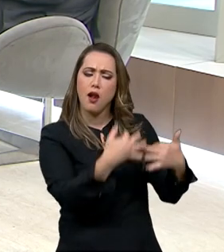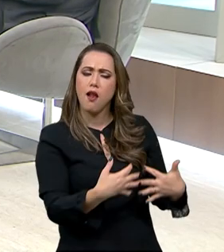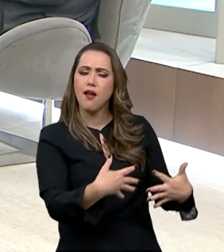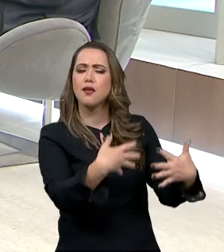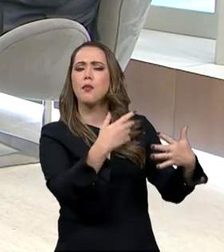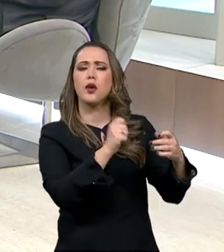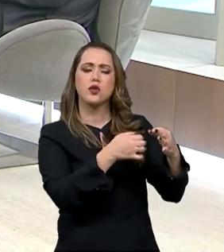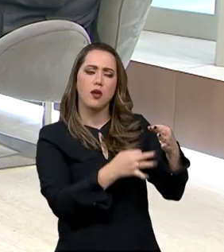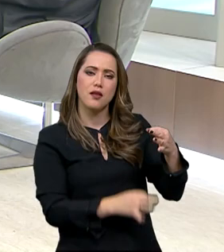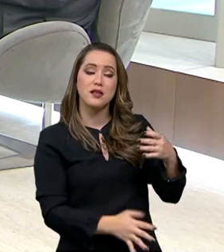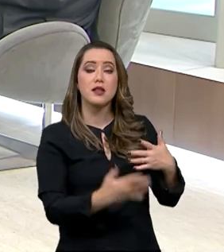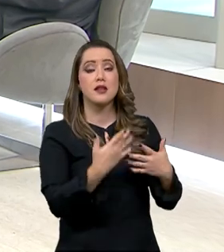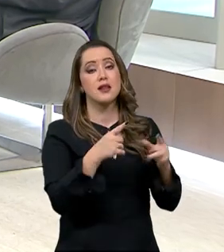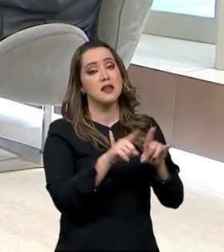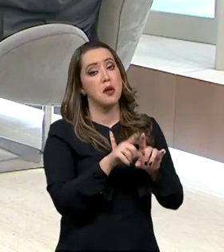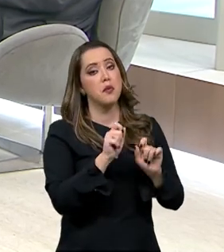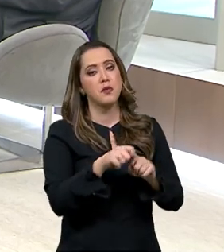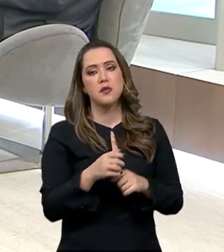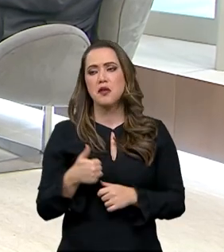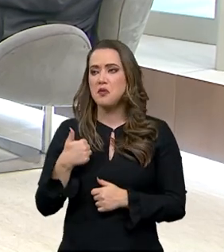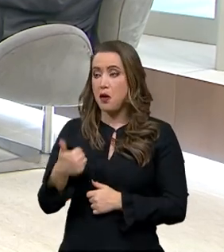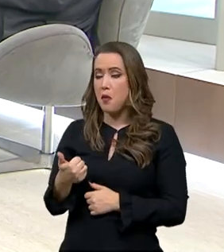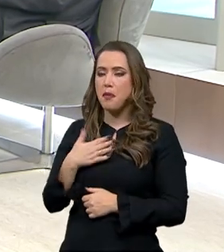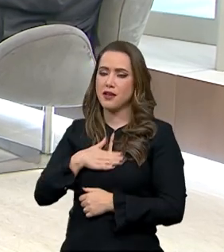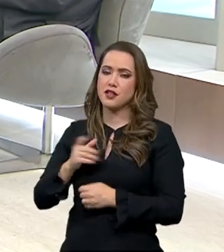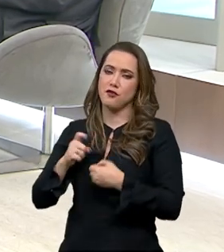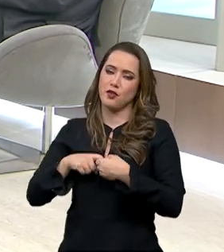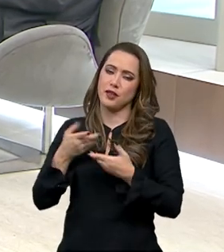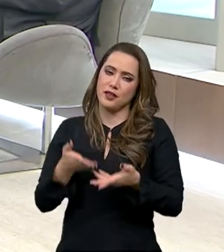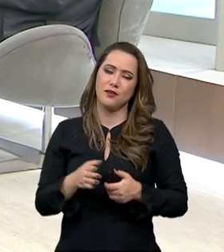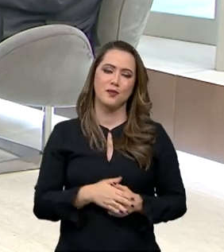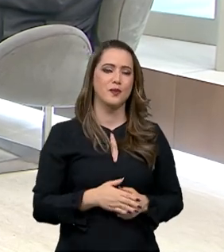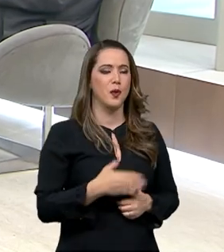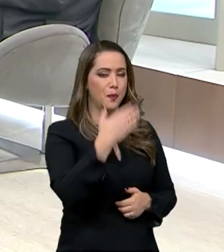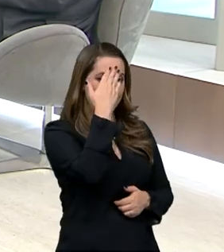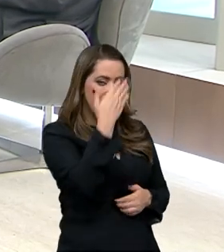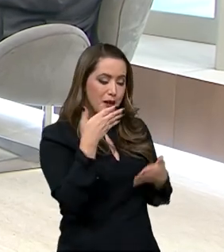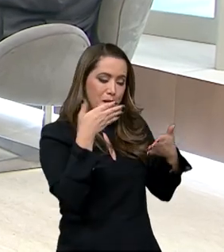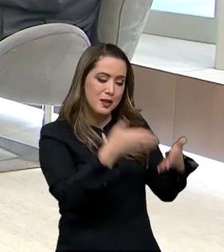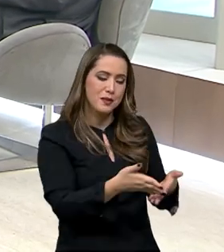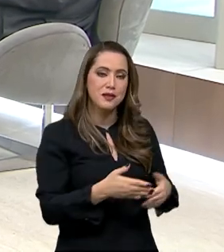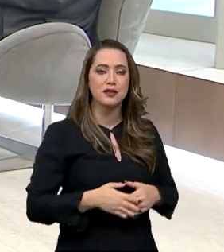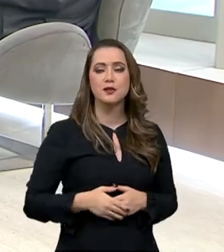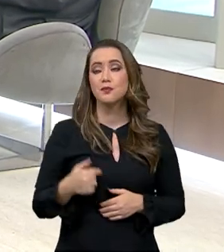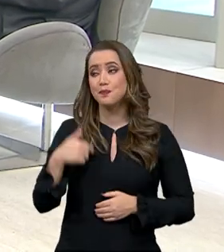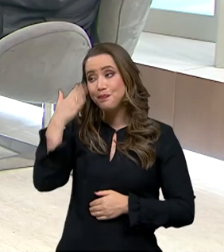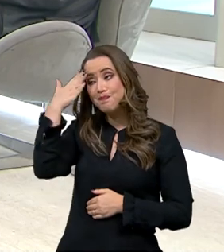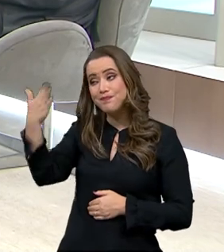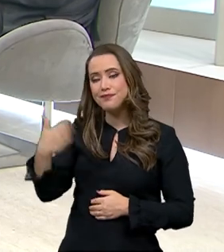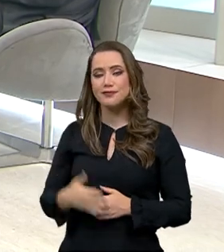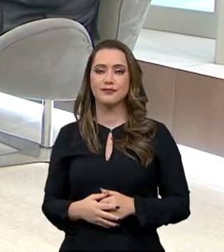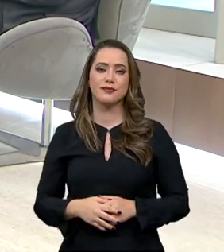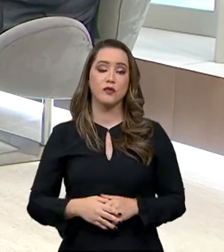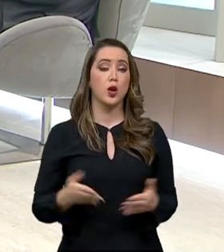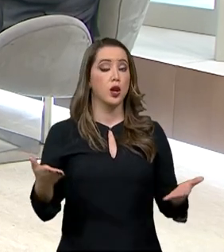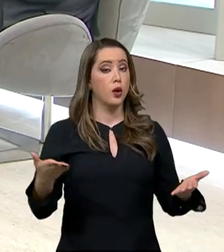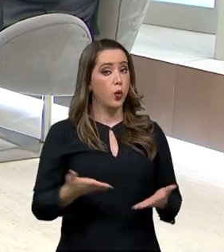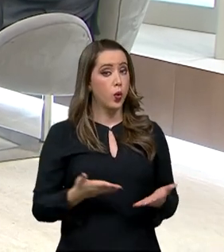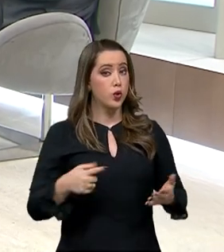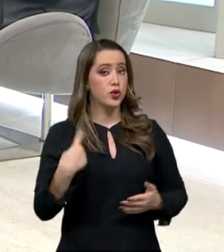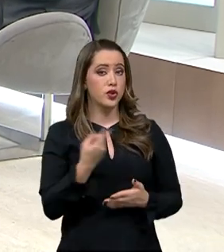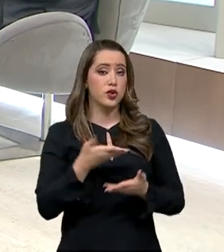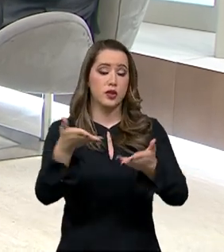Sem dúvida. Vai ser um prazer voltar aqui. Muito obrigado pela sua participação aqui no Brasil em Pauta. Agradeço. Bom, hoje nós